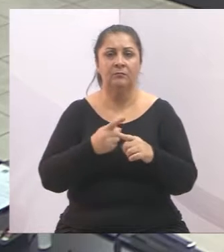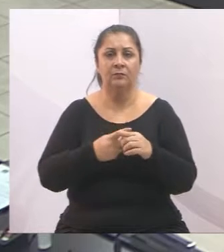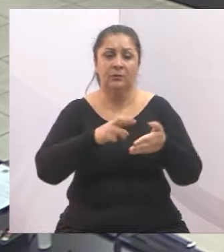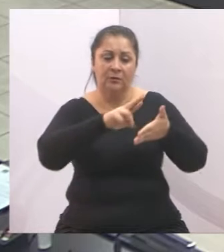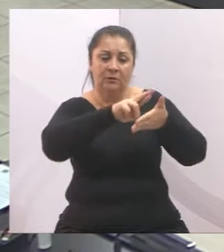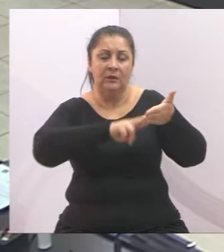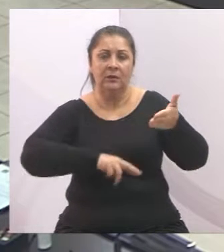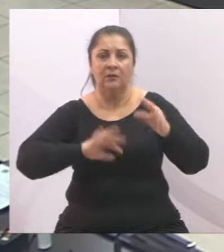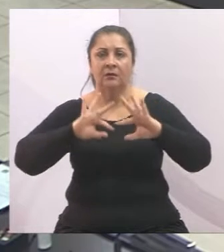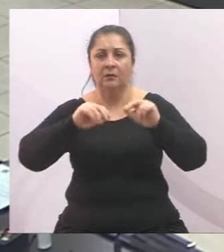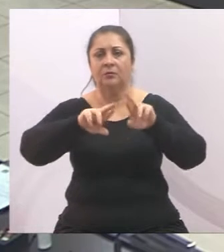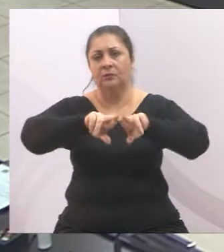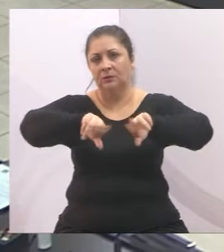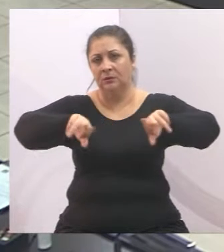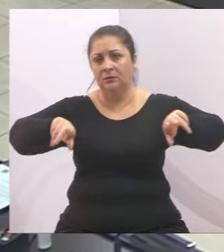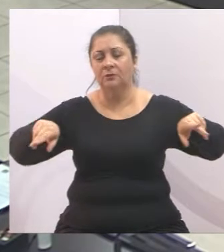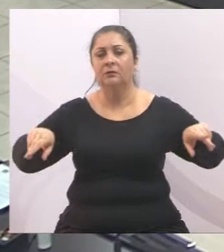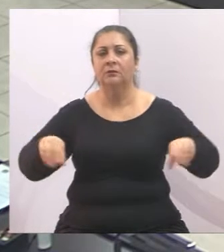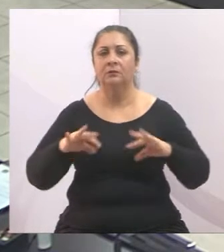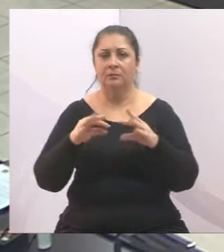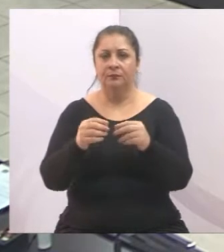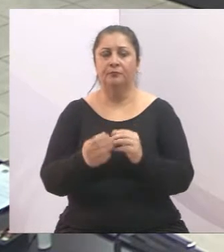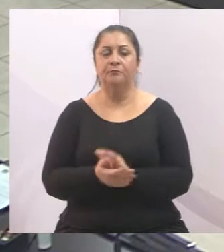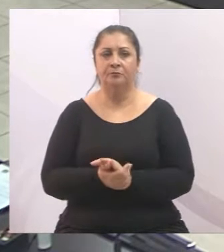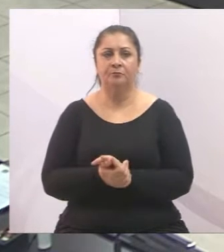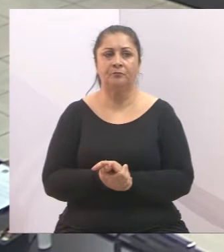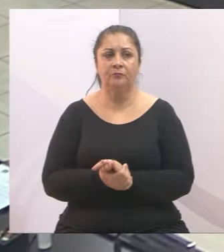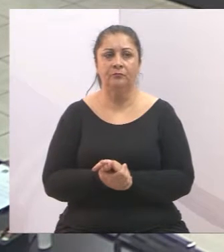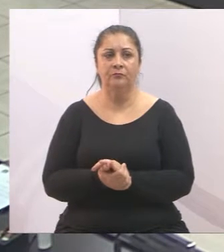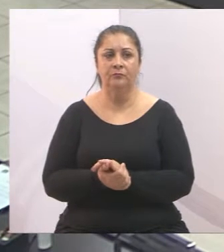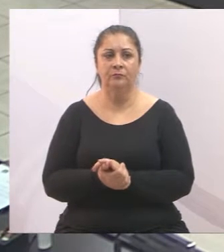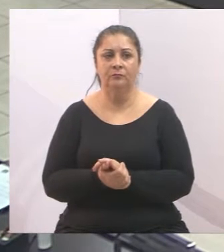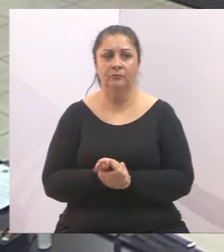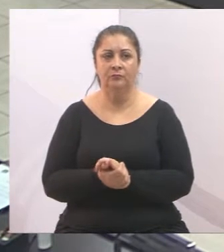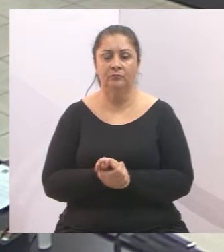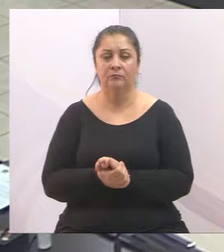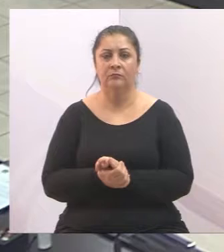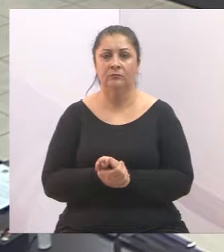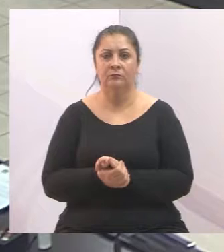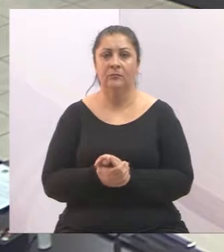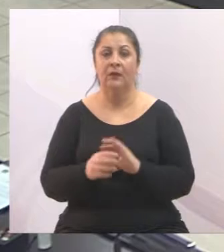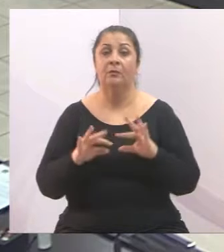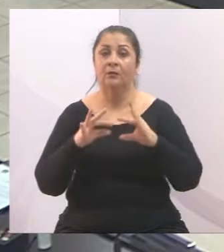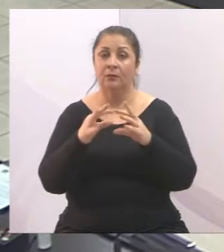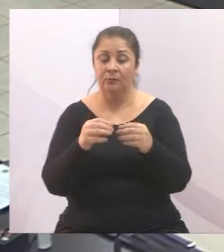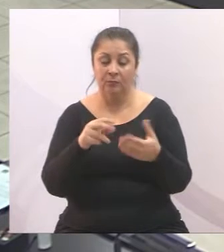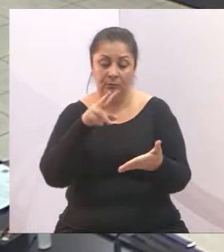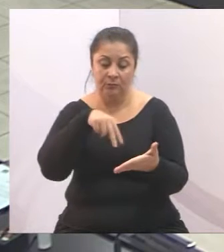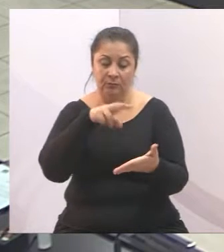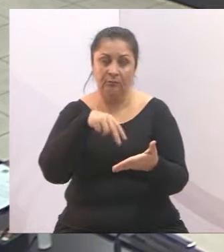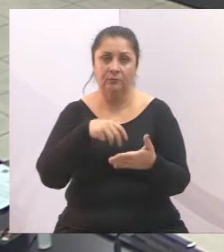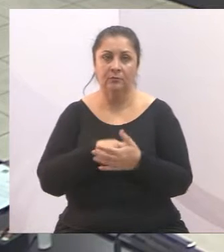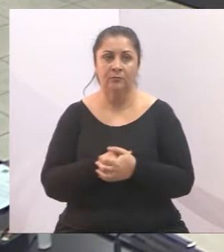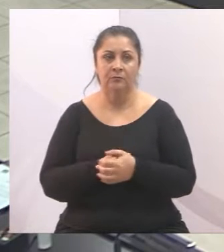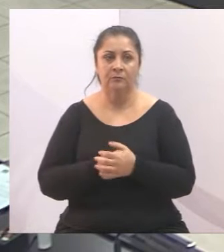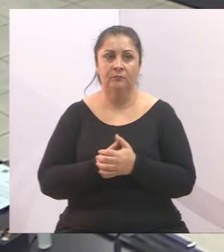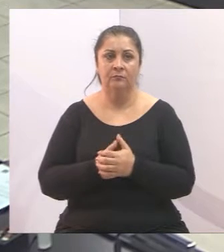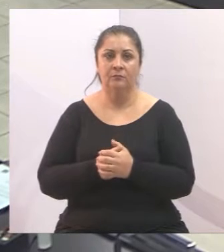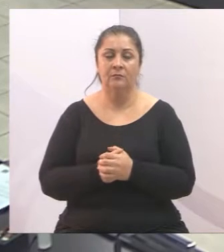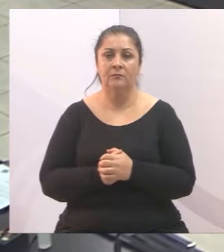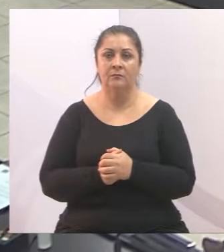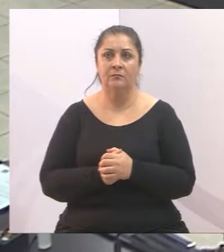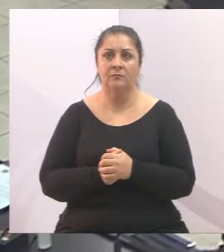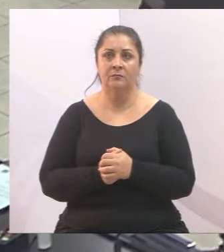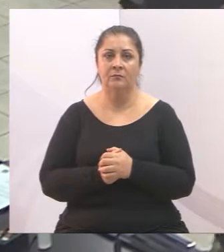depois distribuído também aos demais integrantes aqui da Câmara Municipal para avaliação. 15 minutos, então.